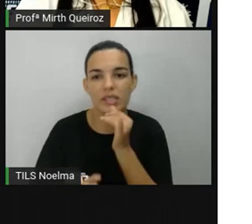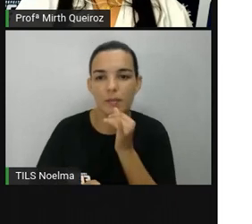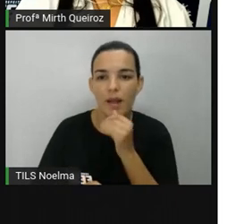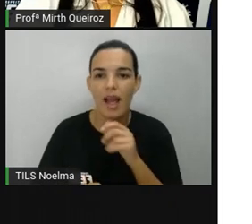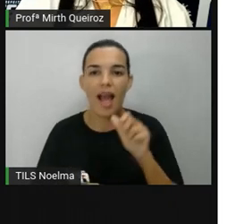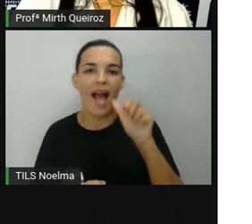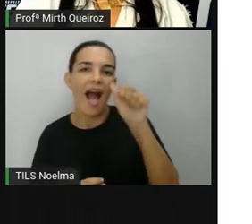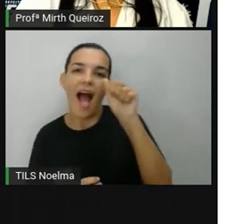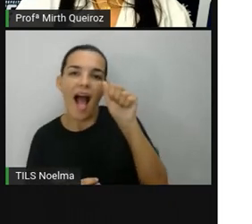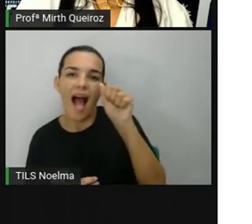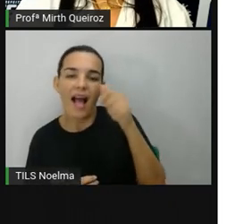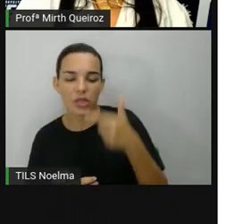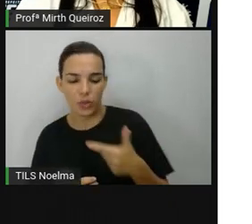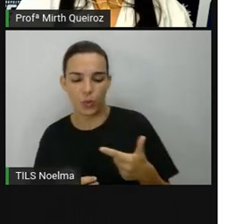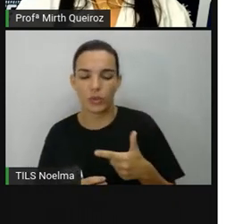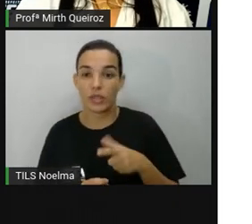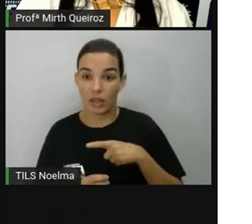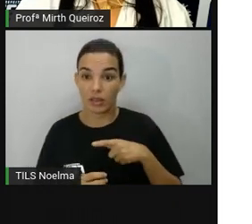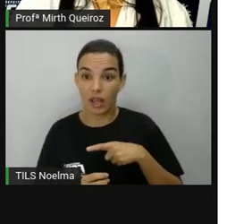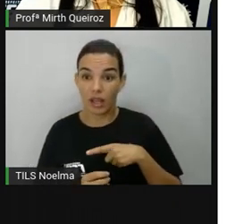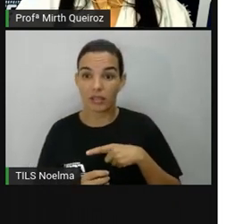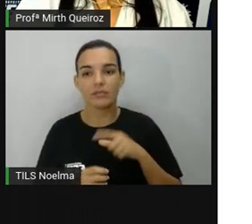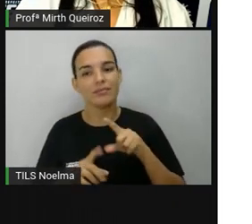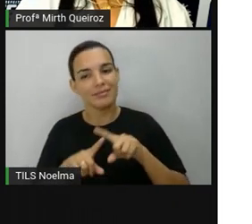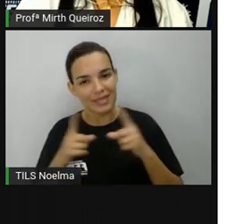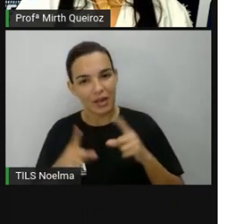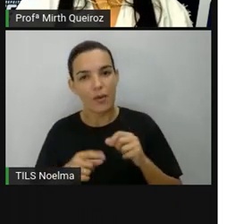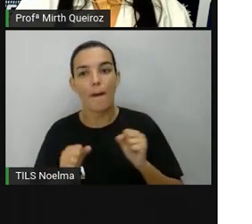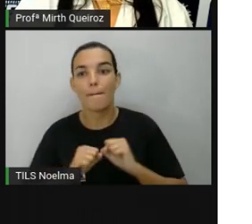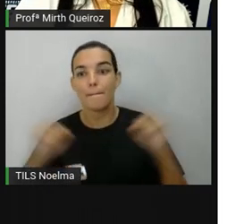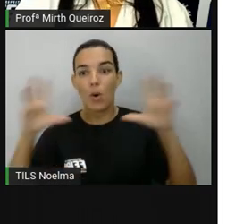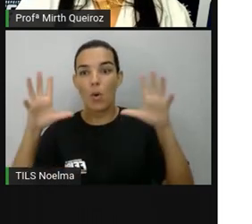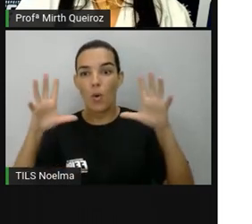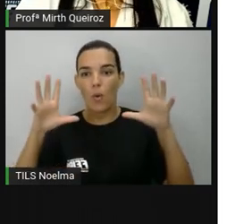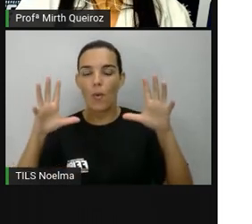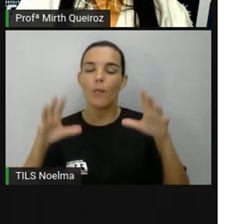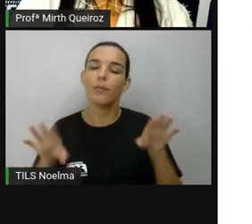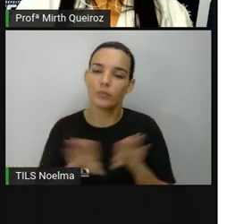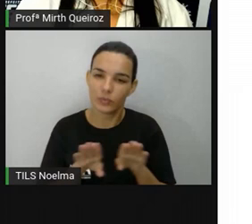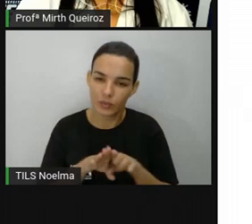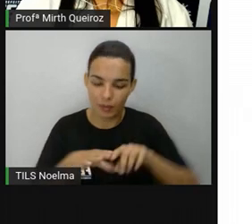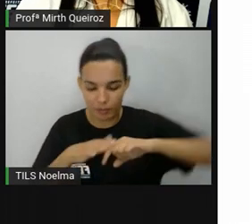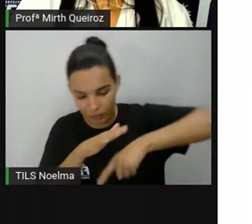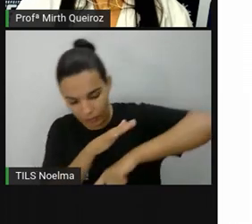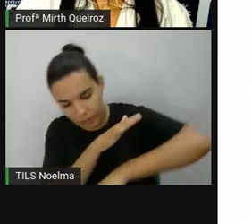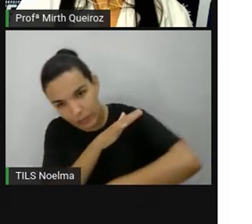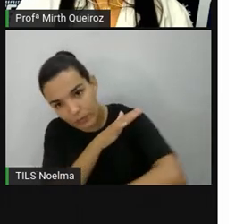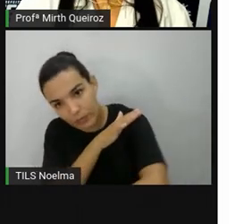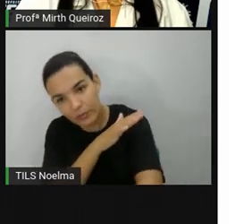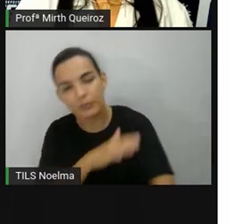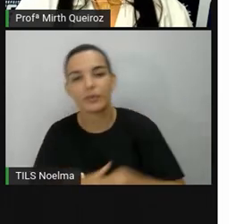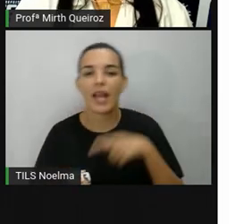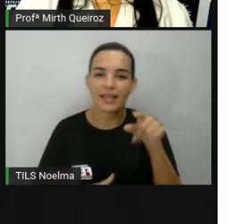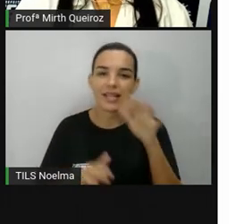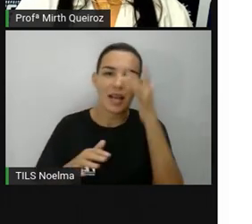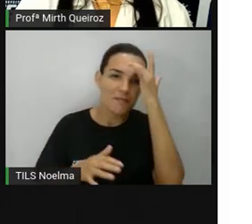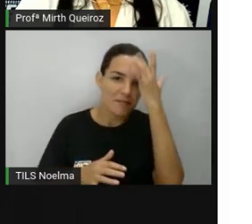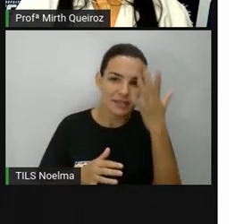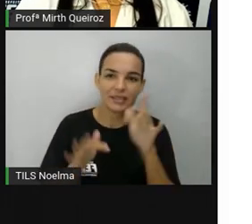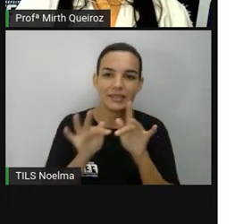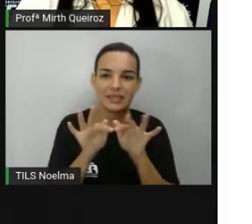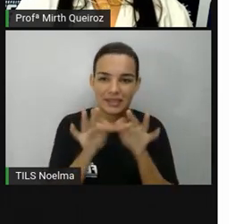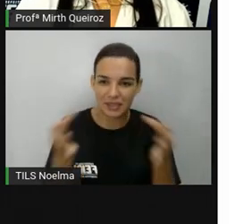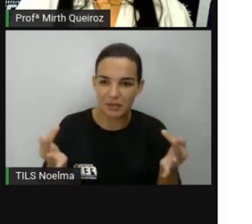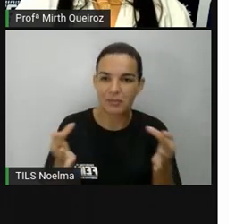2A tem uma embarcação, então a gente vai dizer, bomba afundou, certo? Se